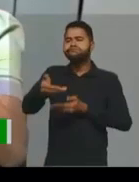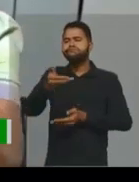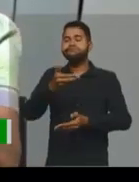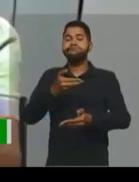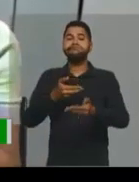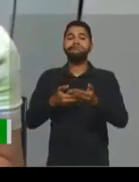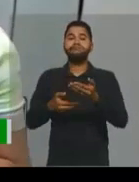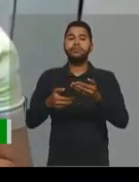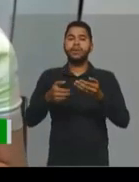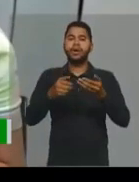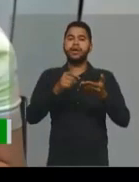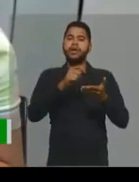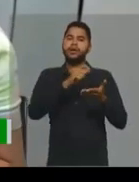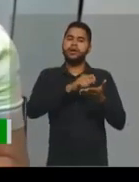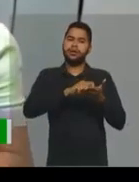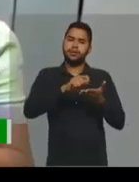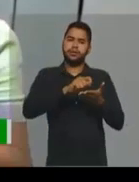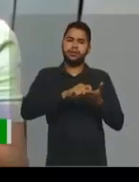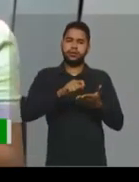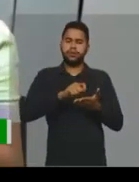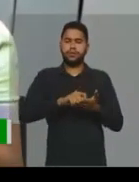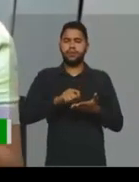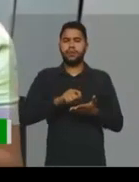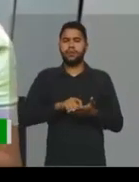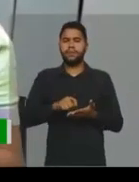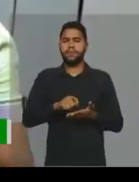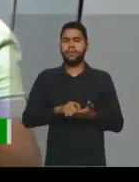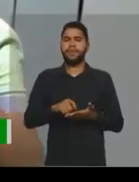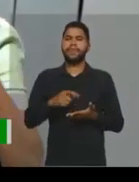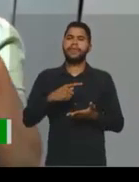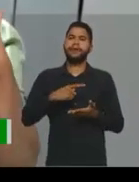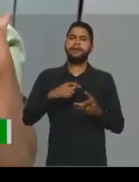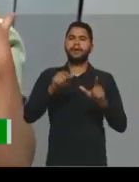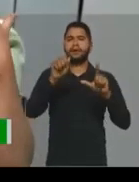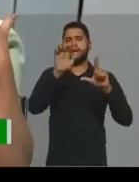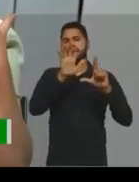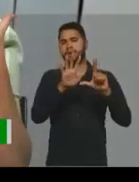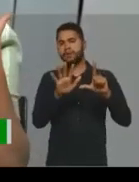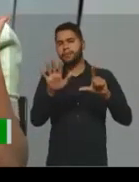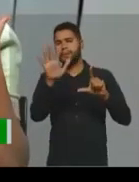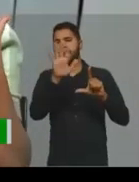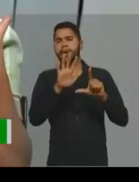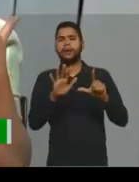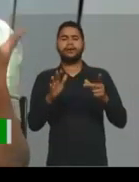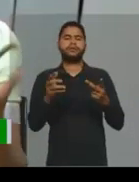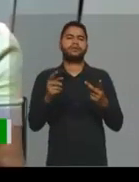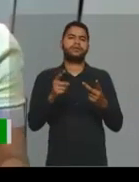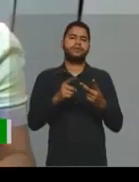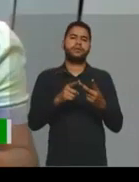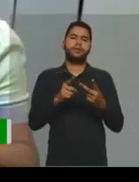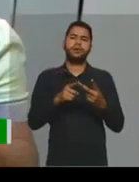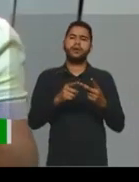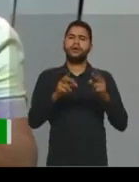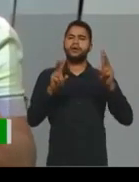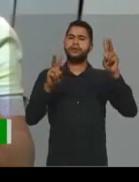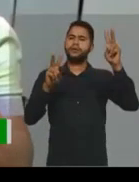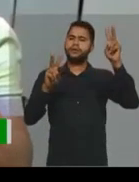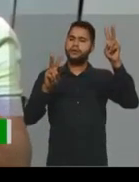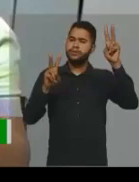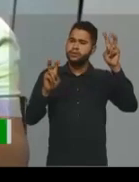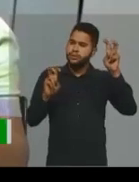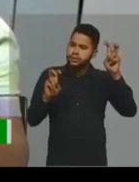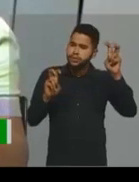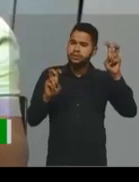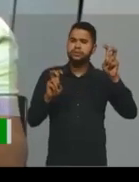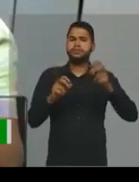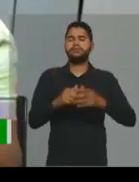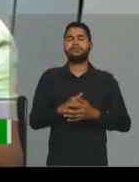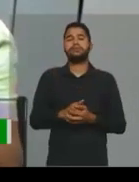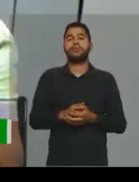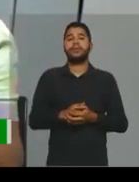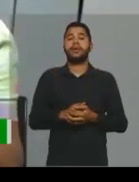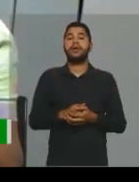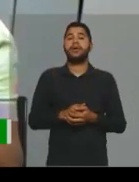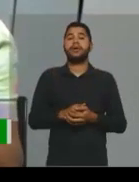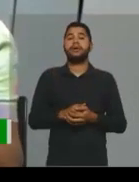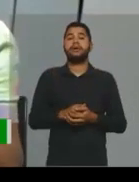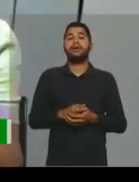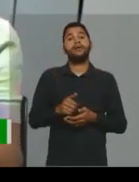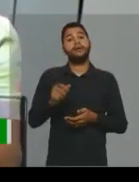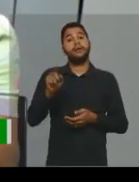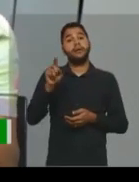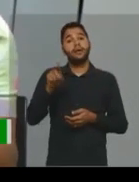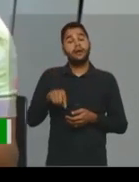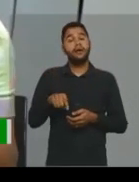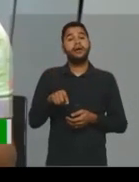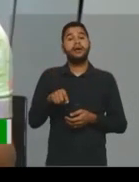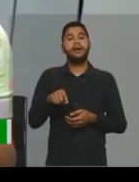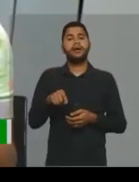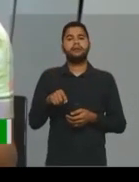e escrever uma reportagem. Então, ela tem imagens, ela tem citações, então, essa é, e